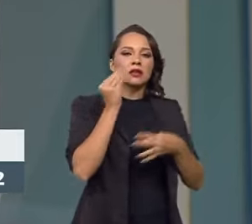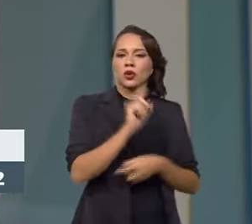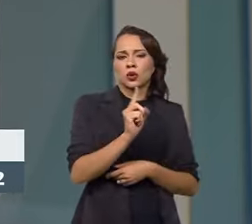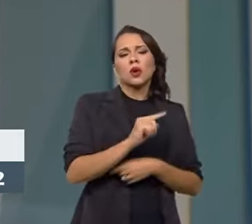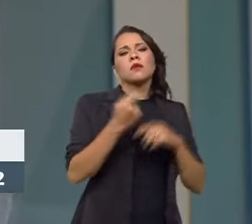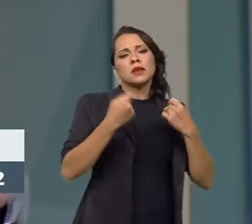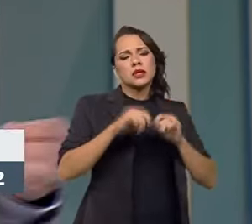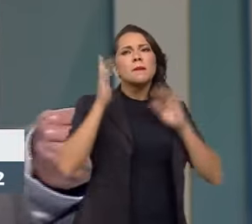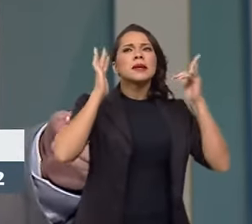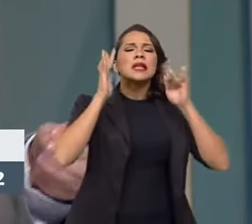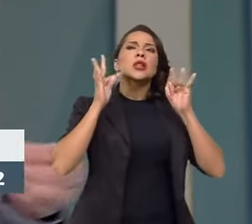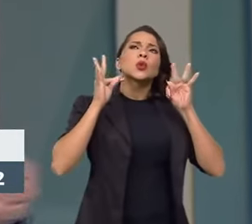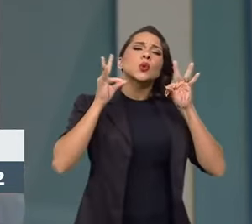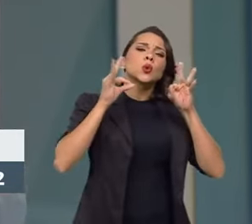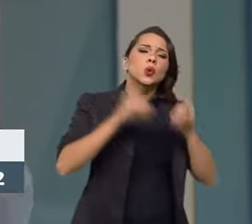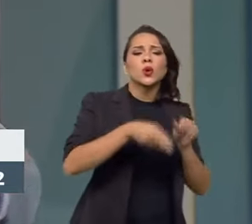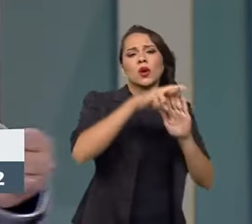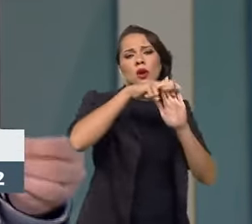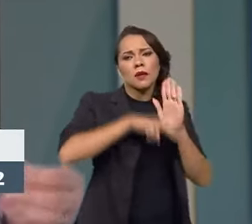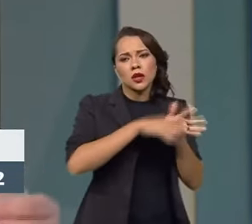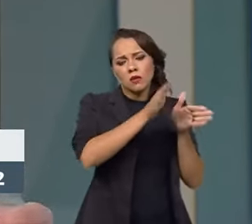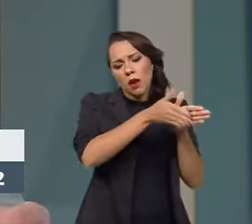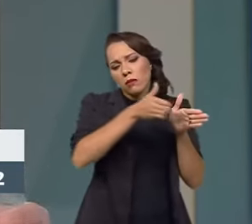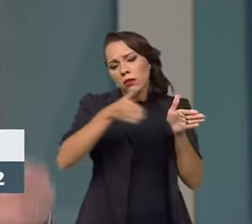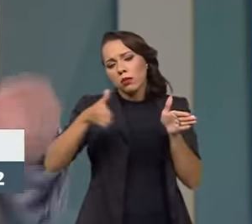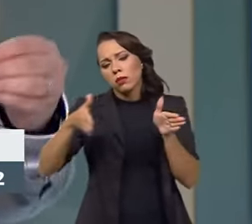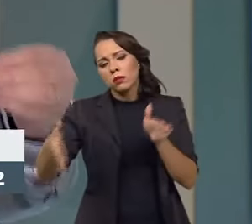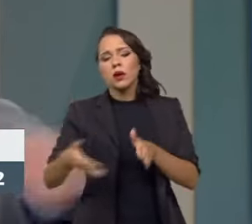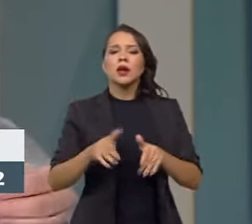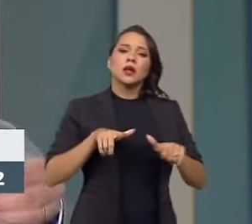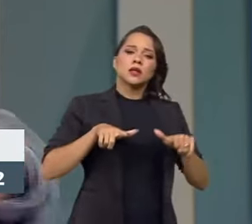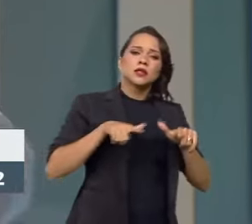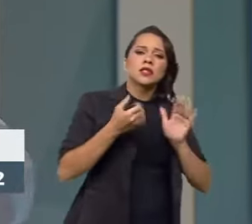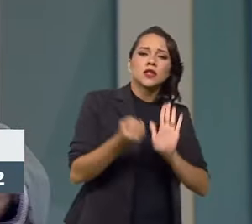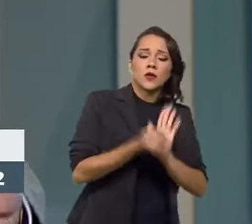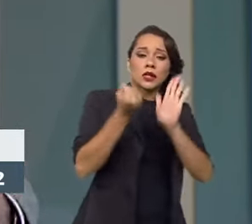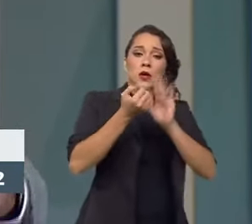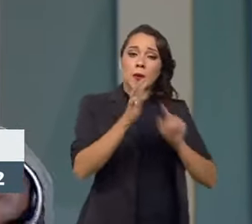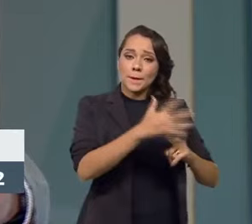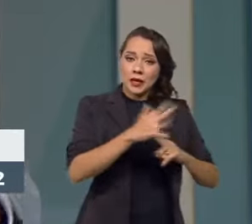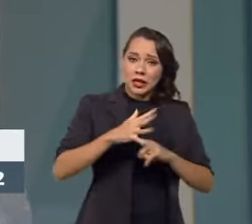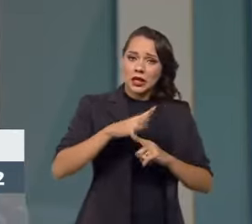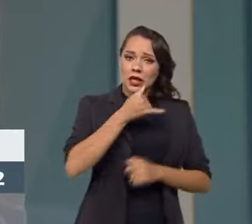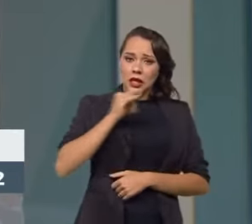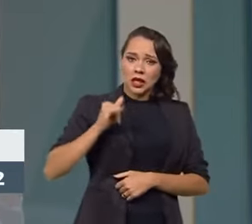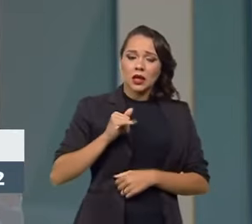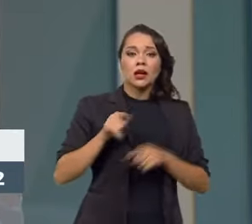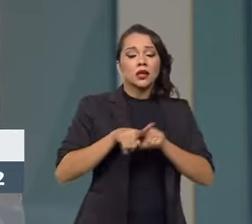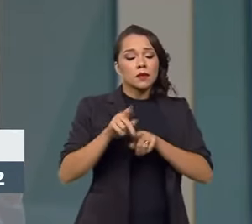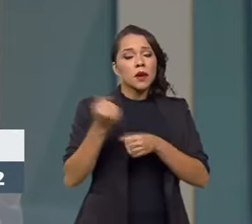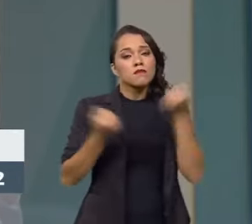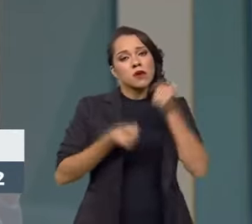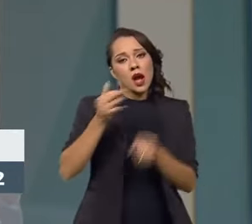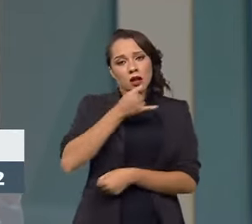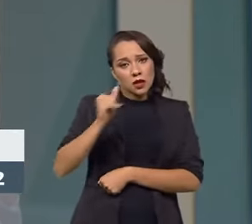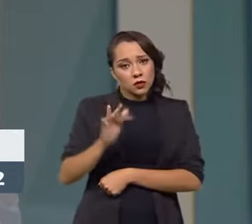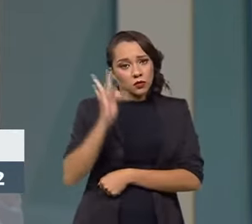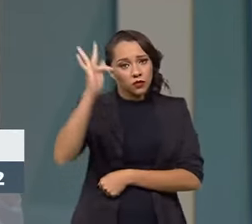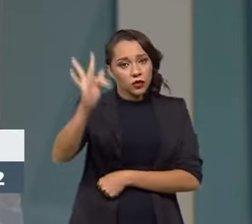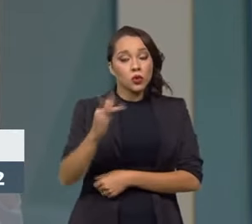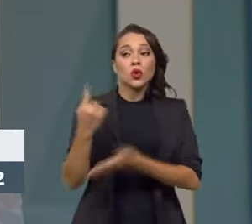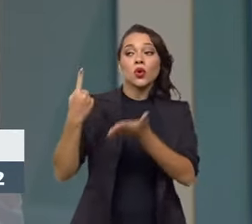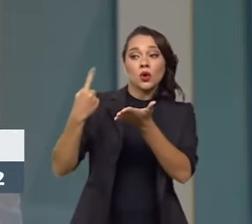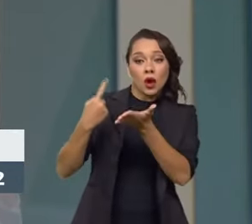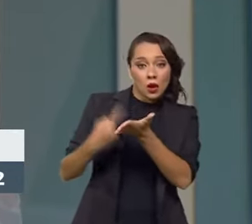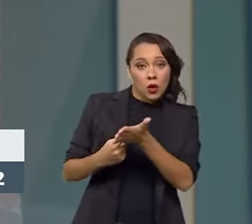temos que trabalhar todo o regulamento de certificação para essas baterias e para o carro elétrico no futuro, em acordo com